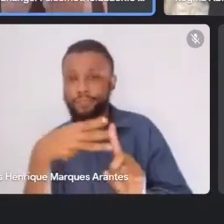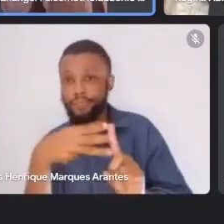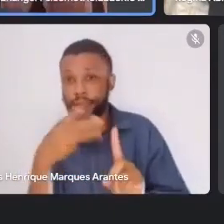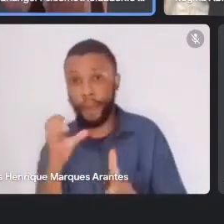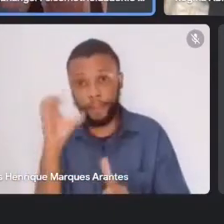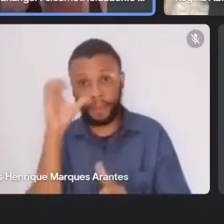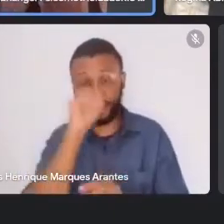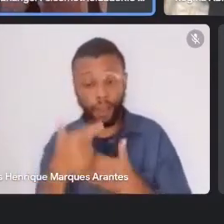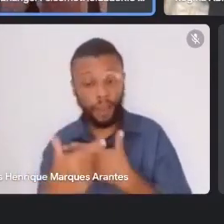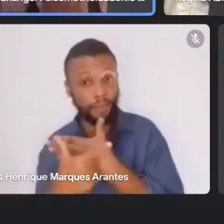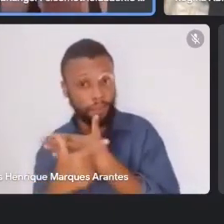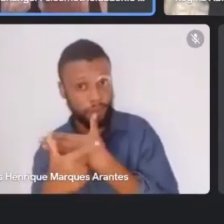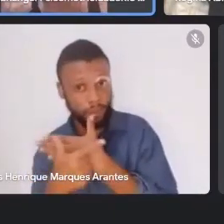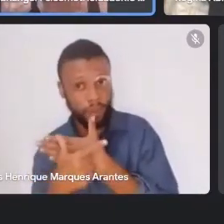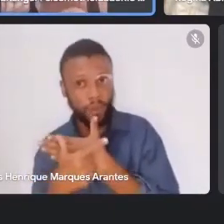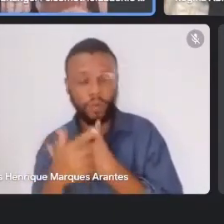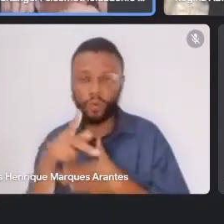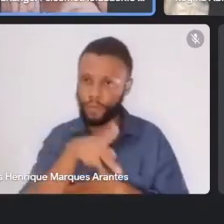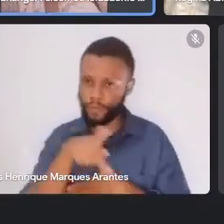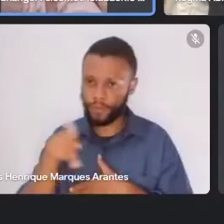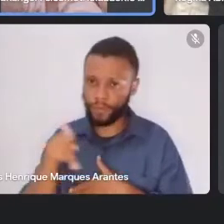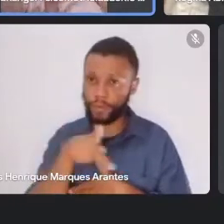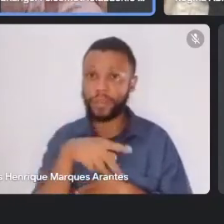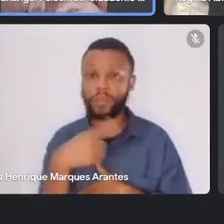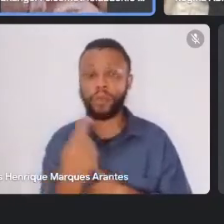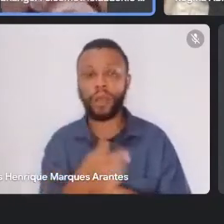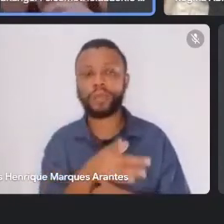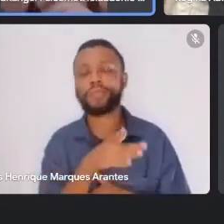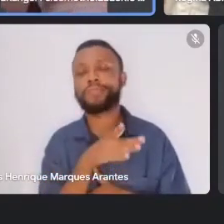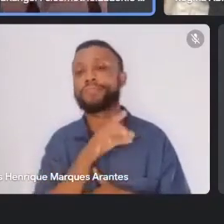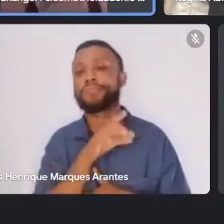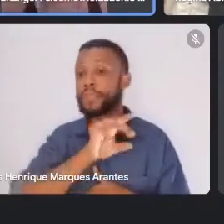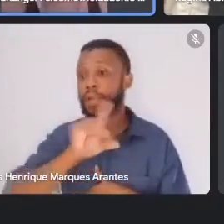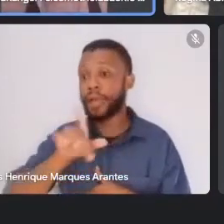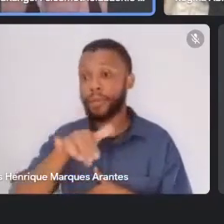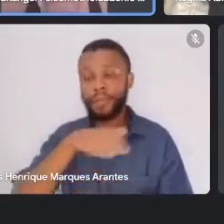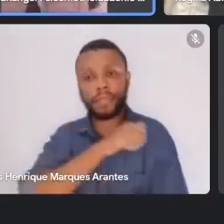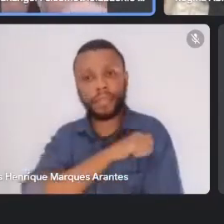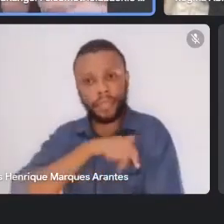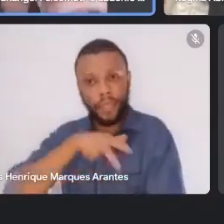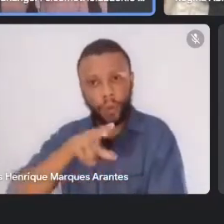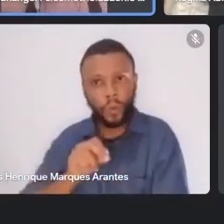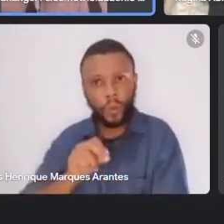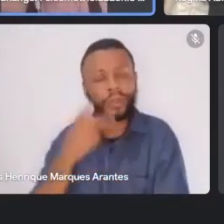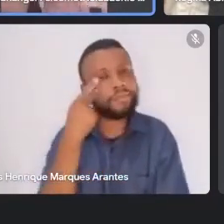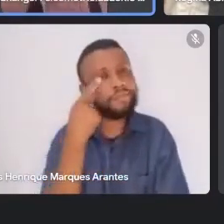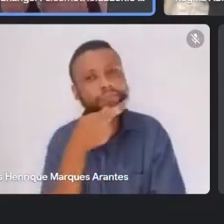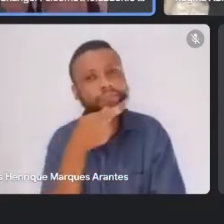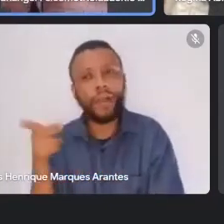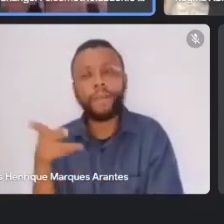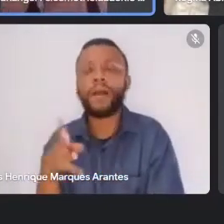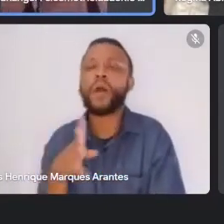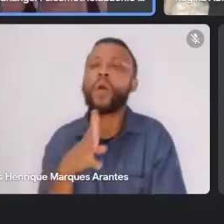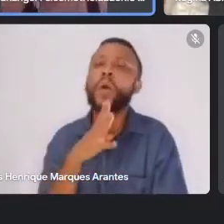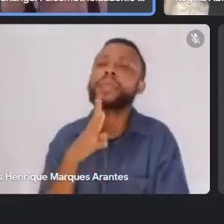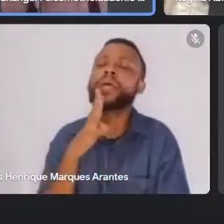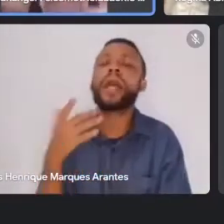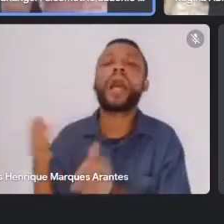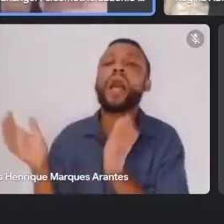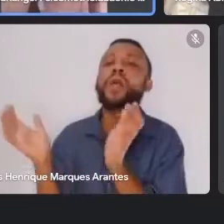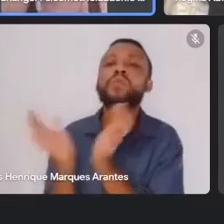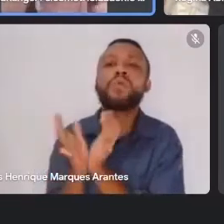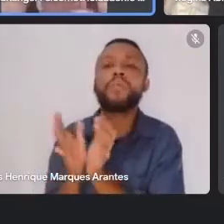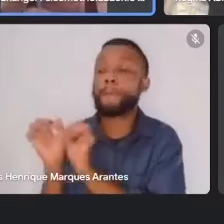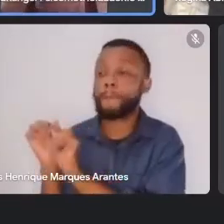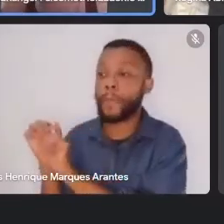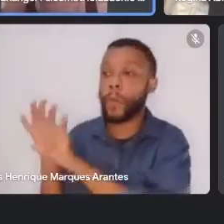a gente ia na casa de cada uma delas, tá, fazendo uma visita, para a gente conhecer a turma, conhecer cada